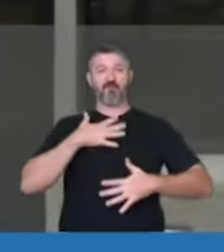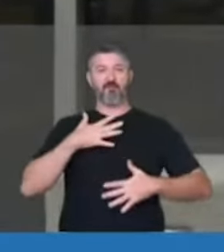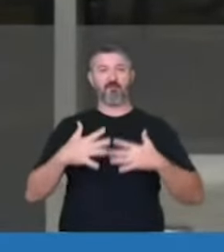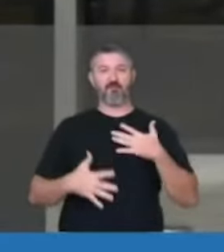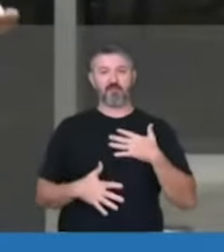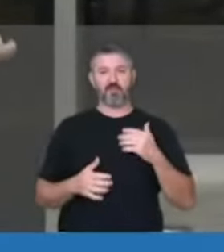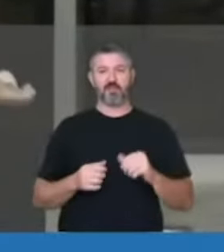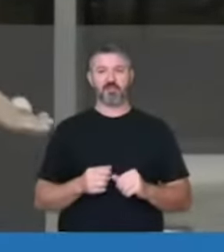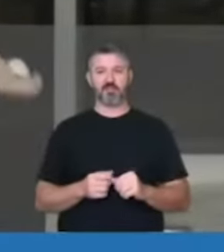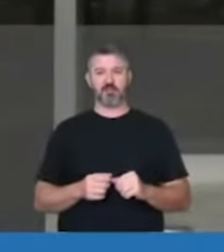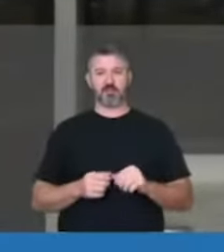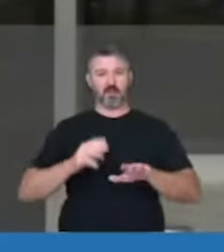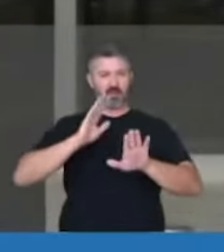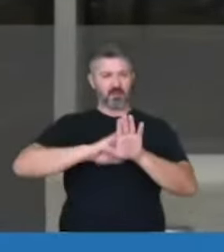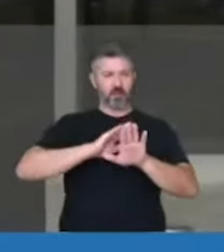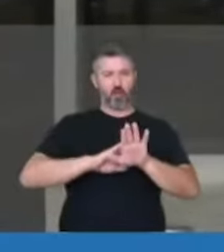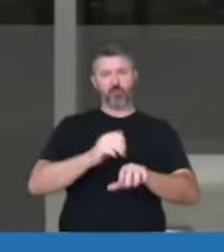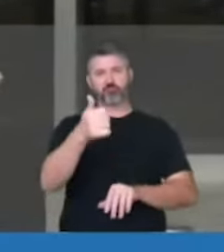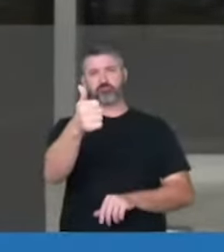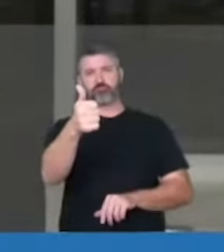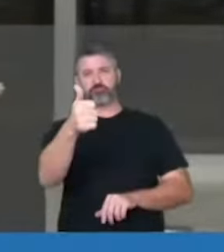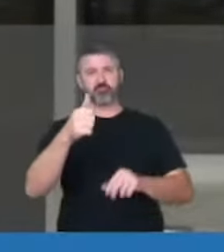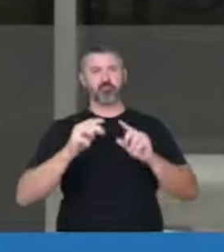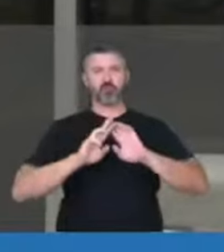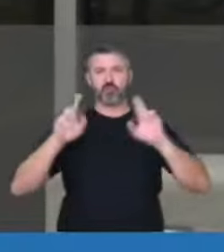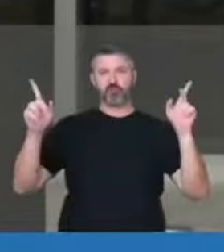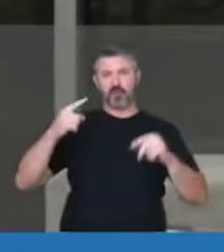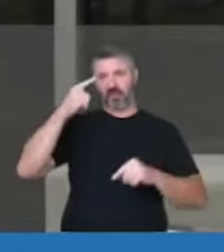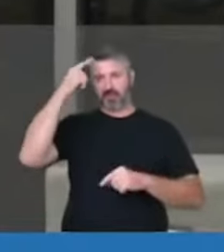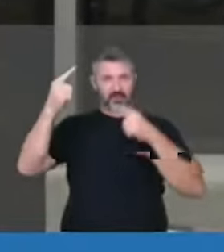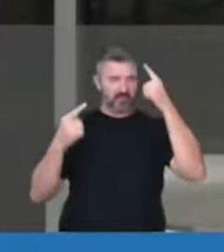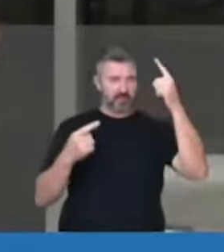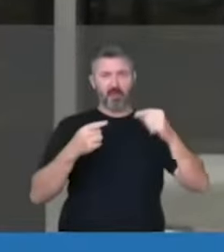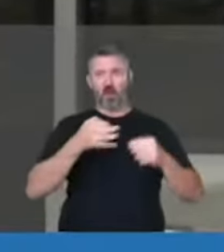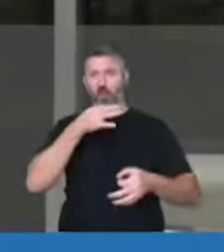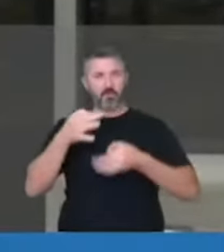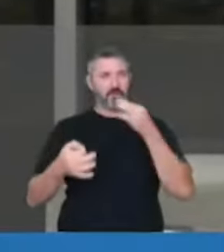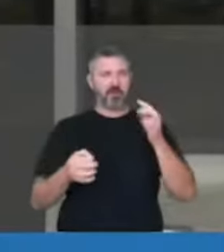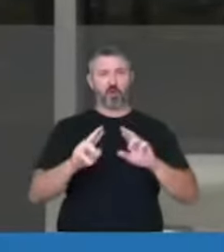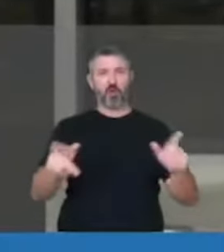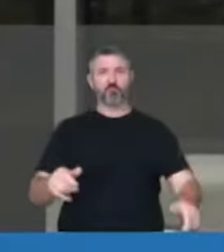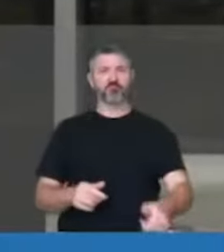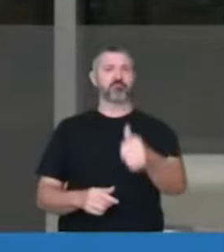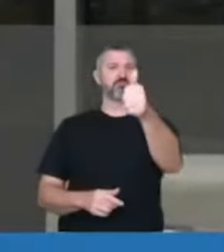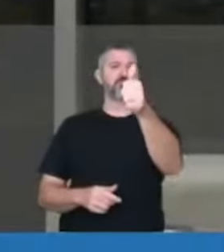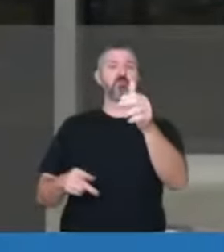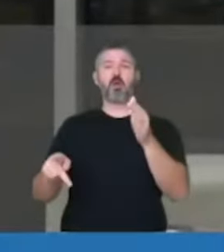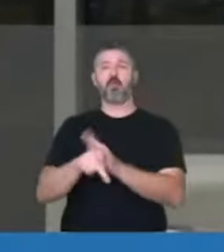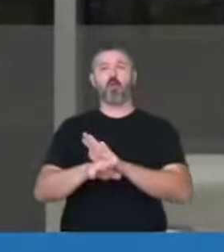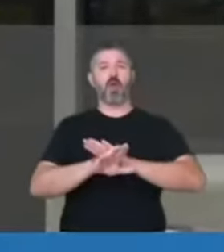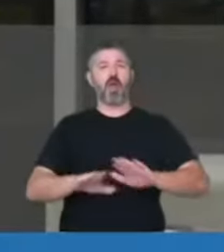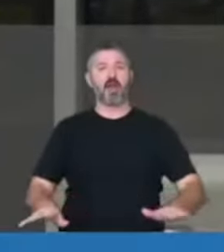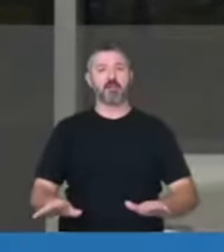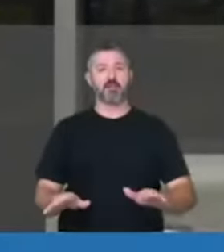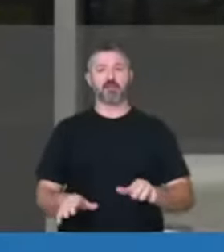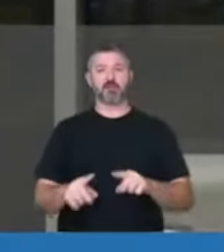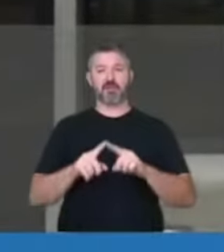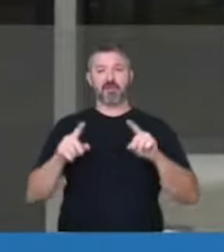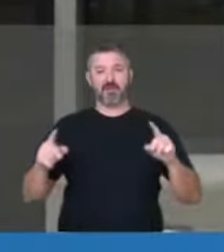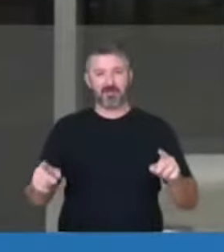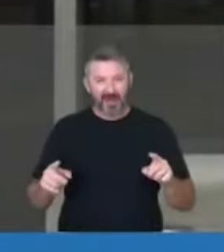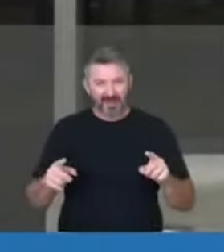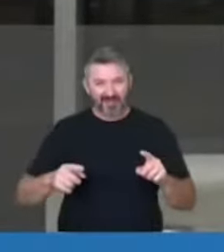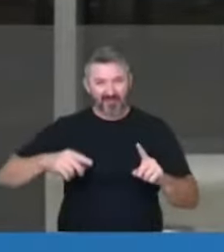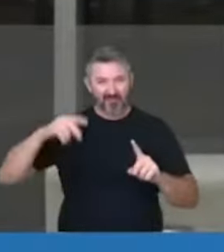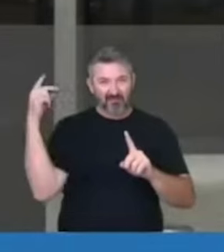divergências ideológicas, divergências de ideia, divergências de opinião fazem parte do parlamento, agora a